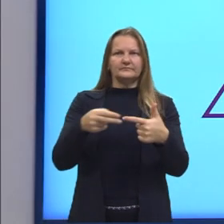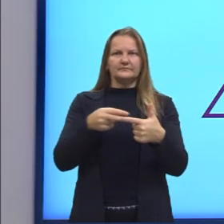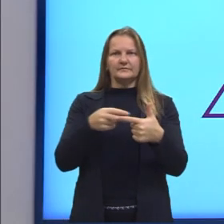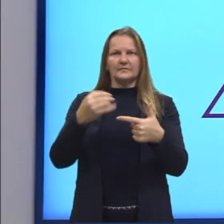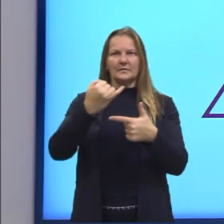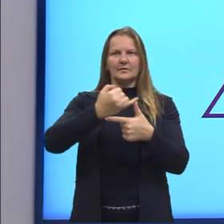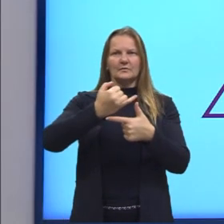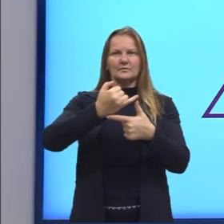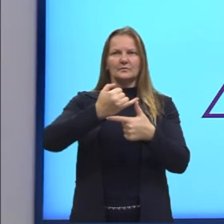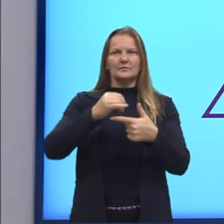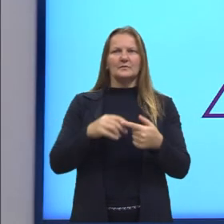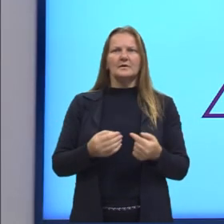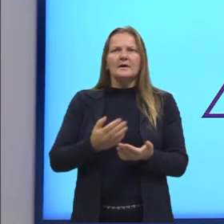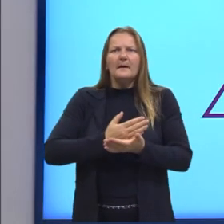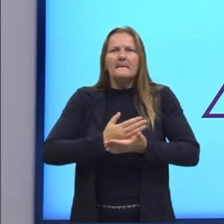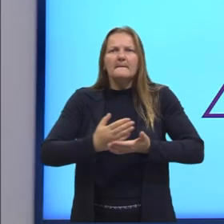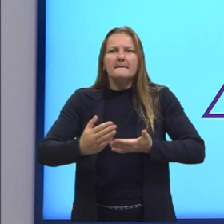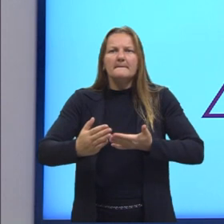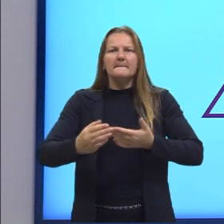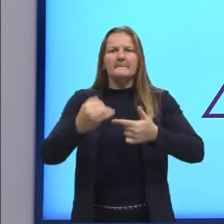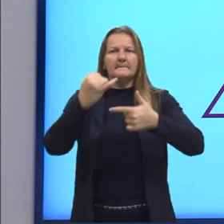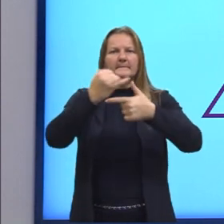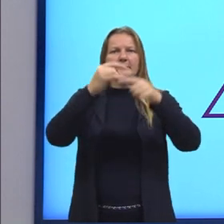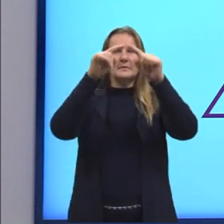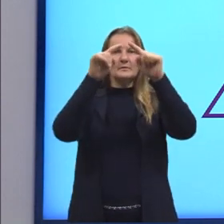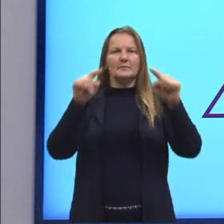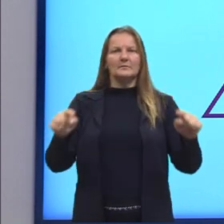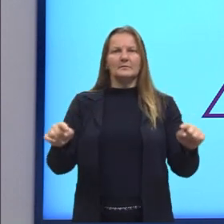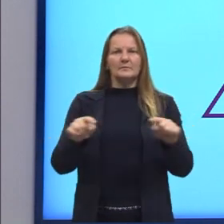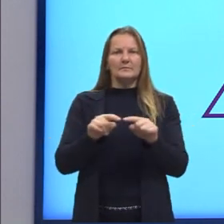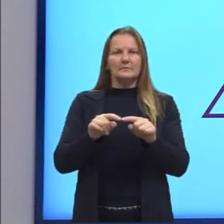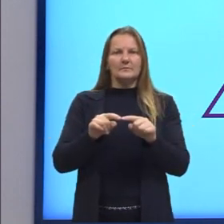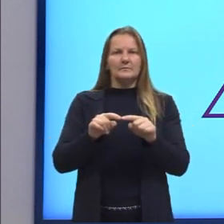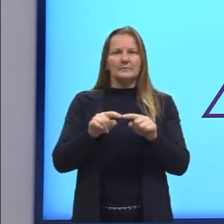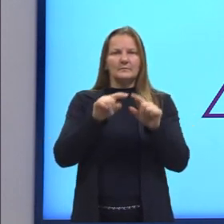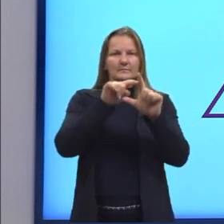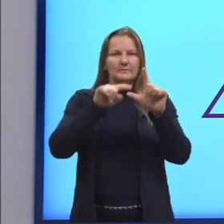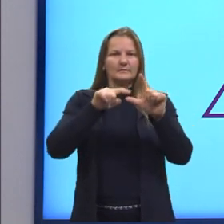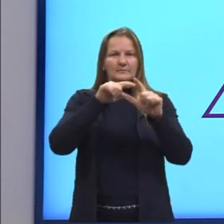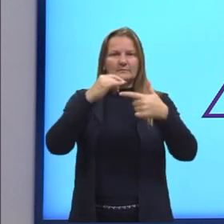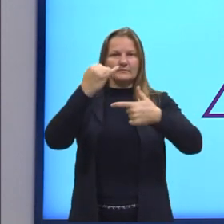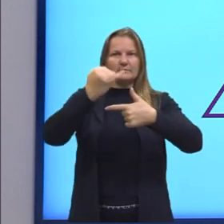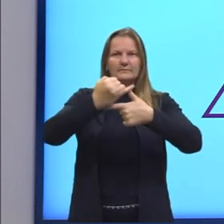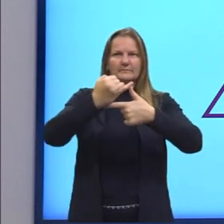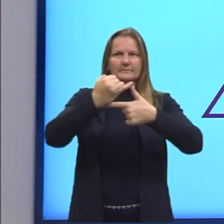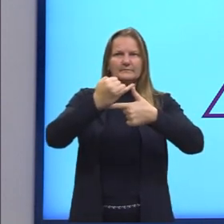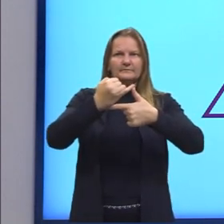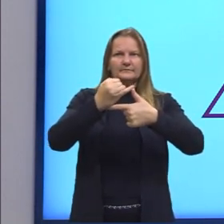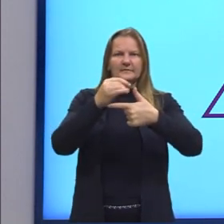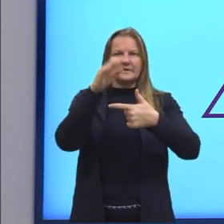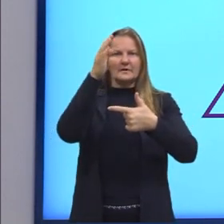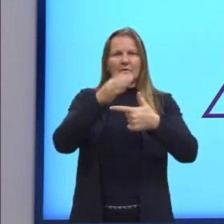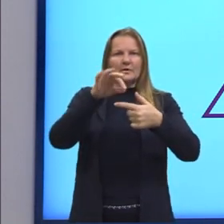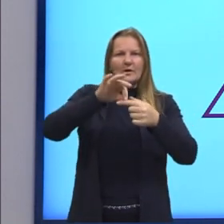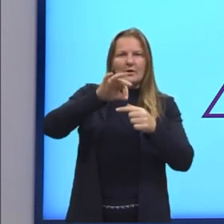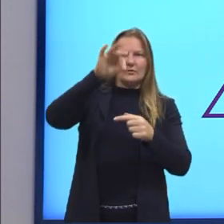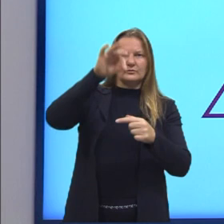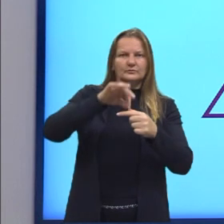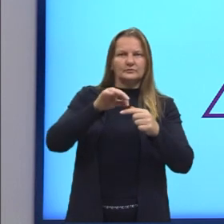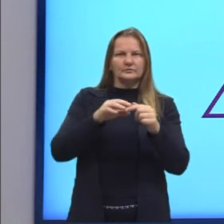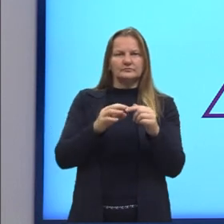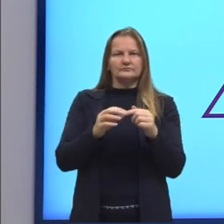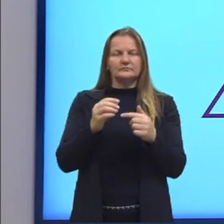partir deste triângulo, nós vamos fazer esse procedimento que eu comentei com vocês. Traçar a altura, né? Que é o